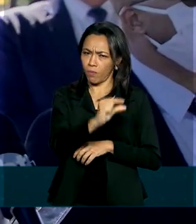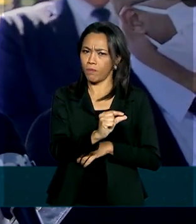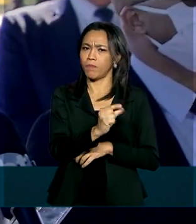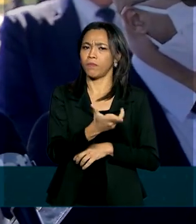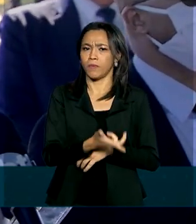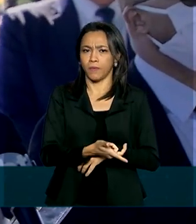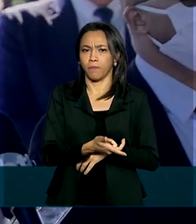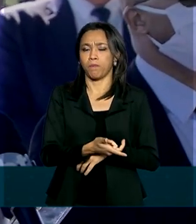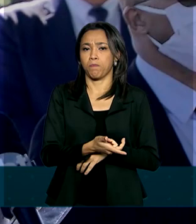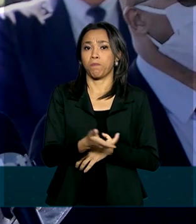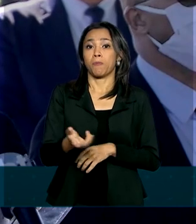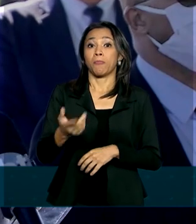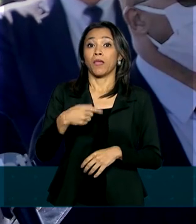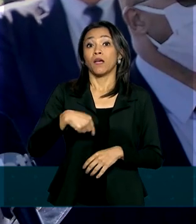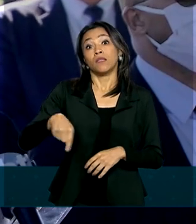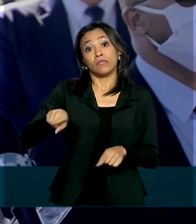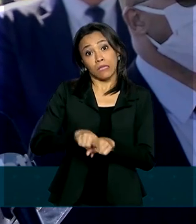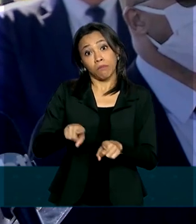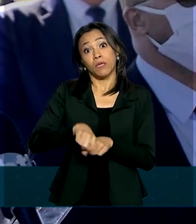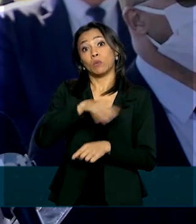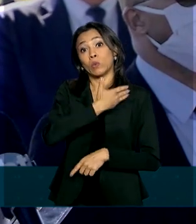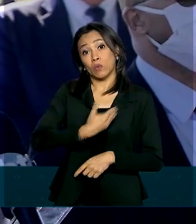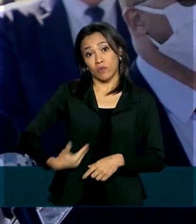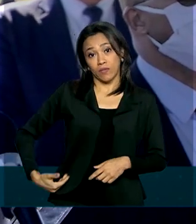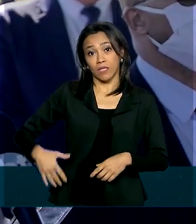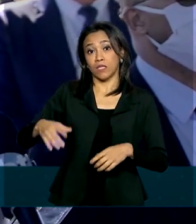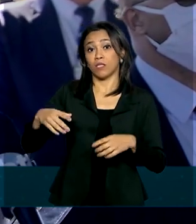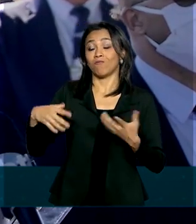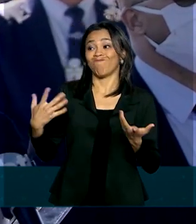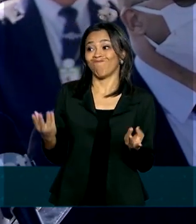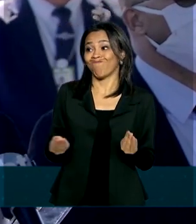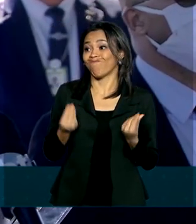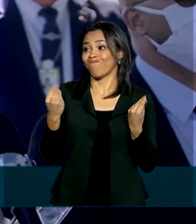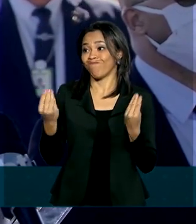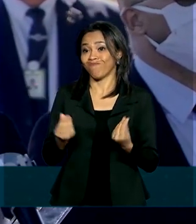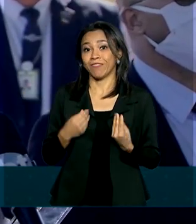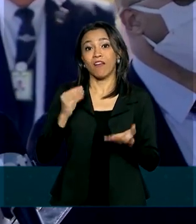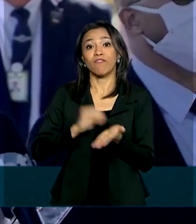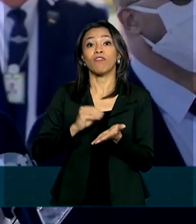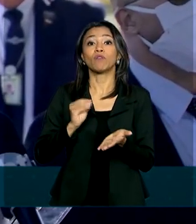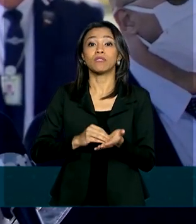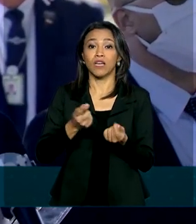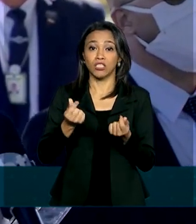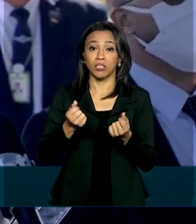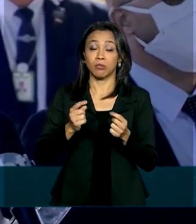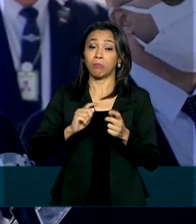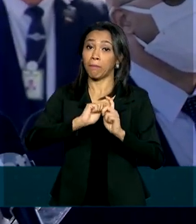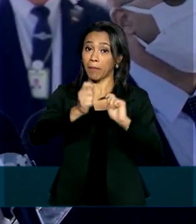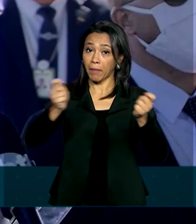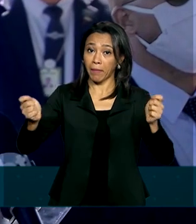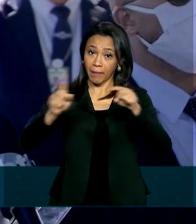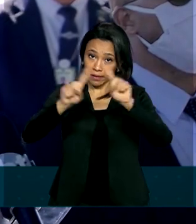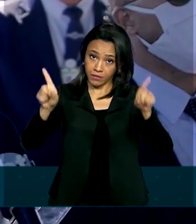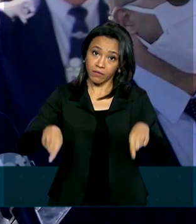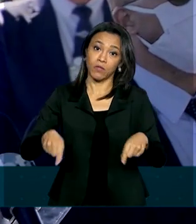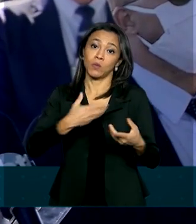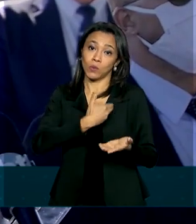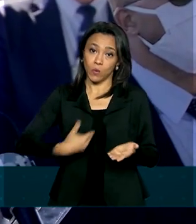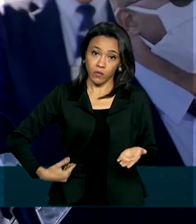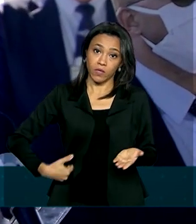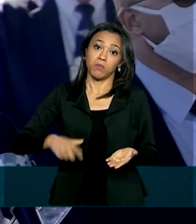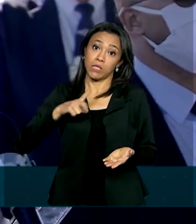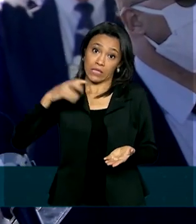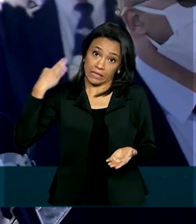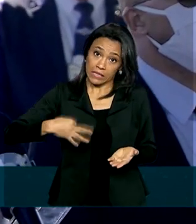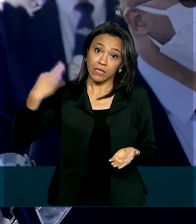Servidores públicos vão pagar um preço também, porque está faltando, a economia não está rodando, vai faltar dinheiro para pagá-los também. Pode ter certeza, as nossas